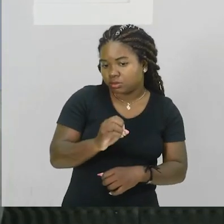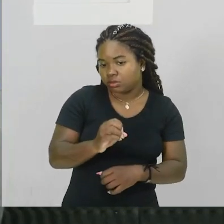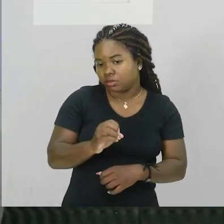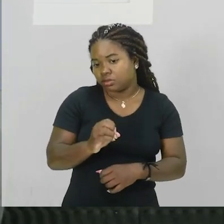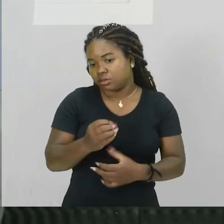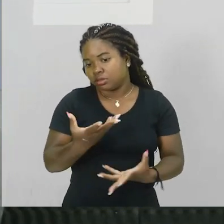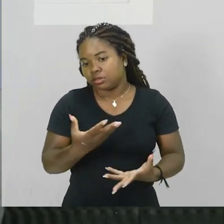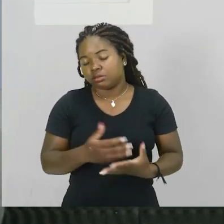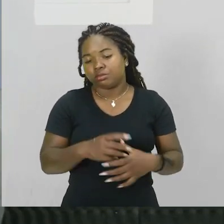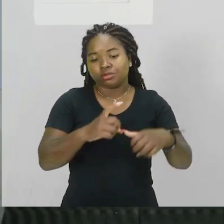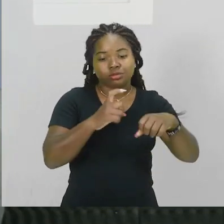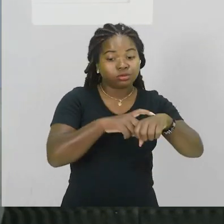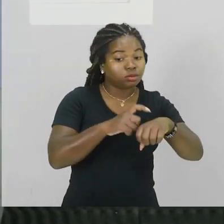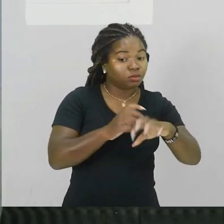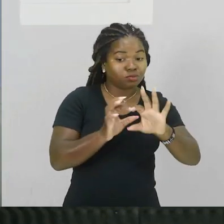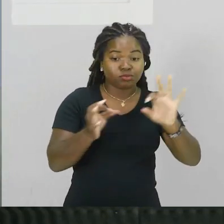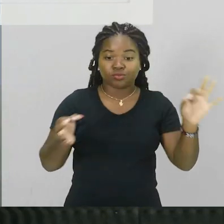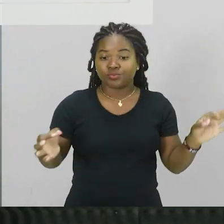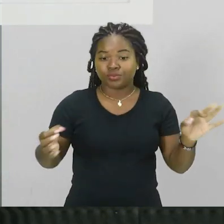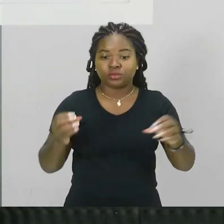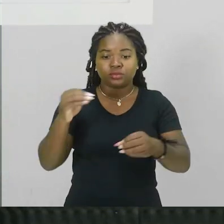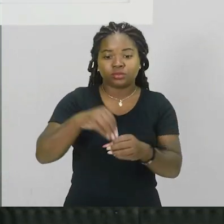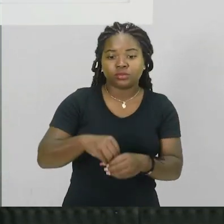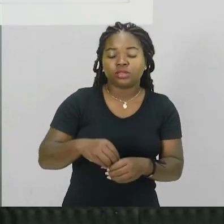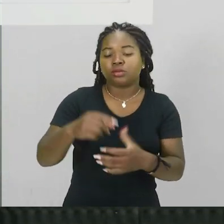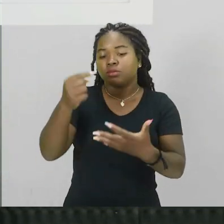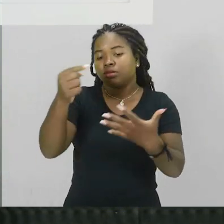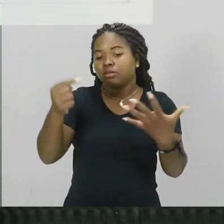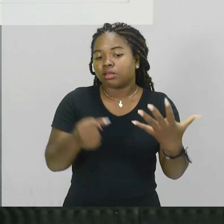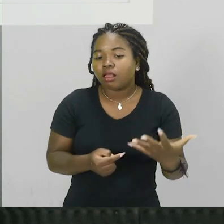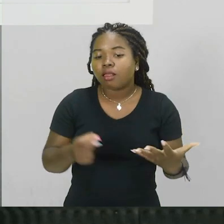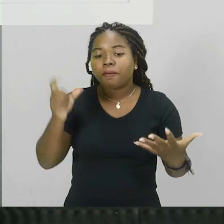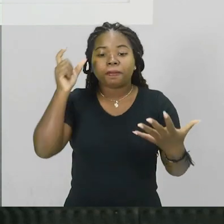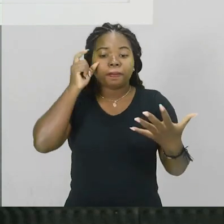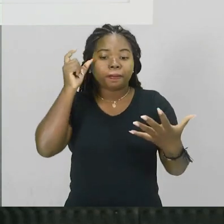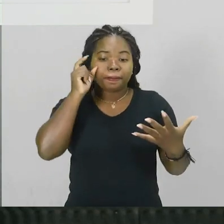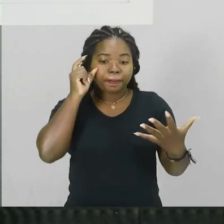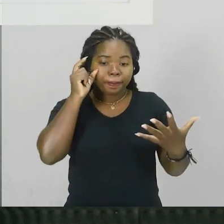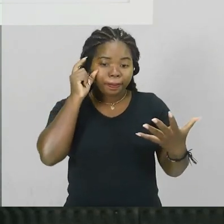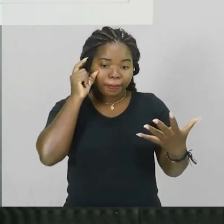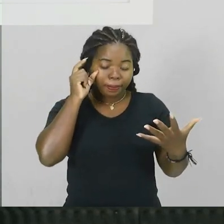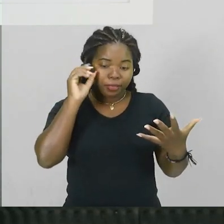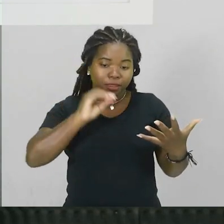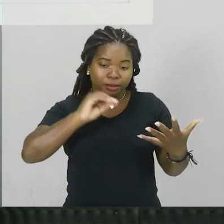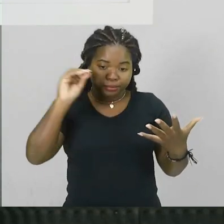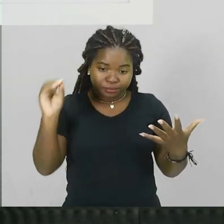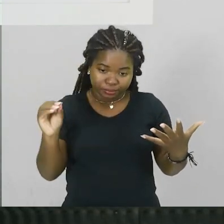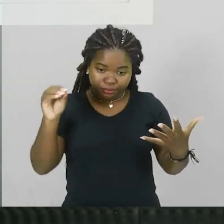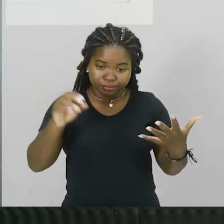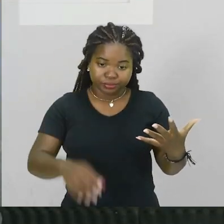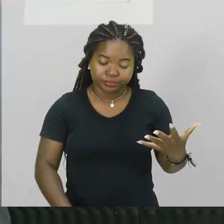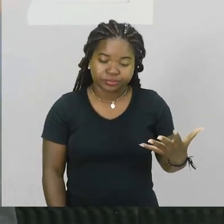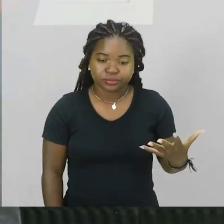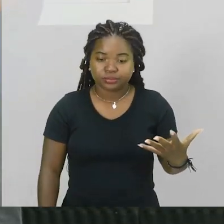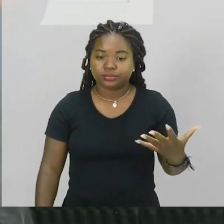então são tempos muito longos então dentre as amostras que aí estão expostas né?